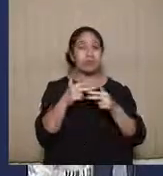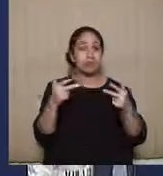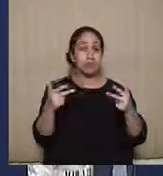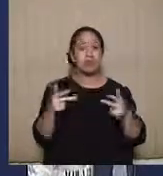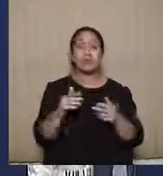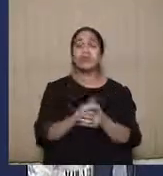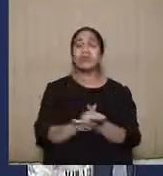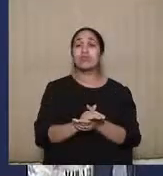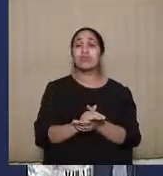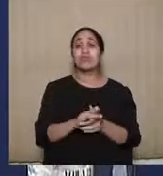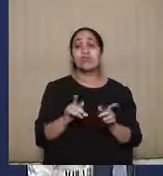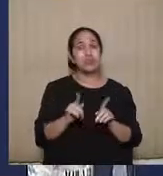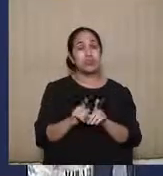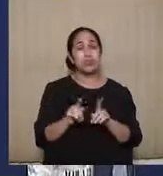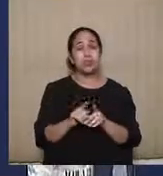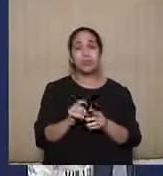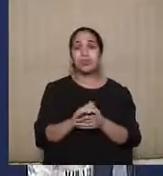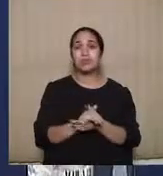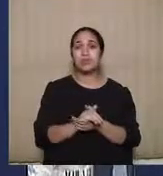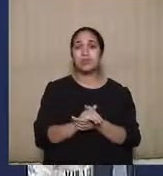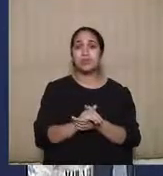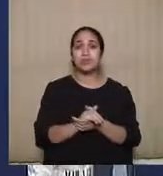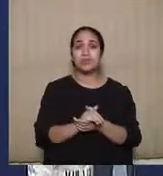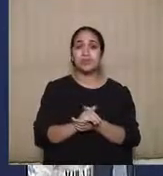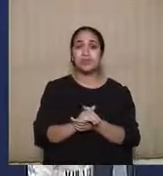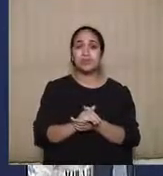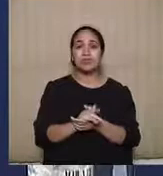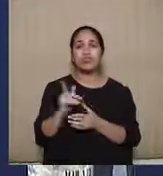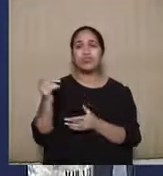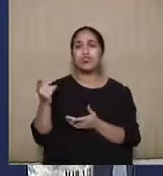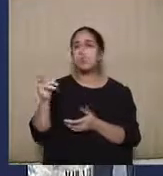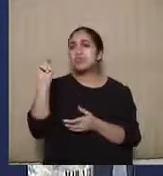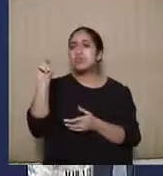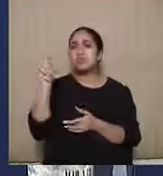autoria